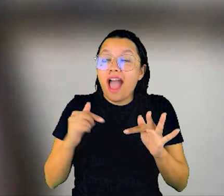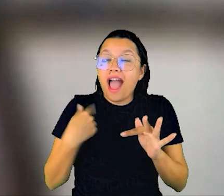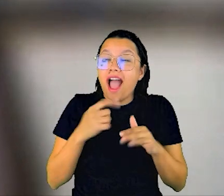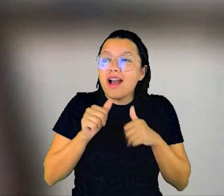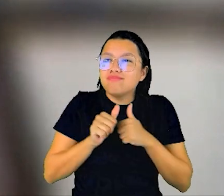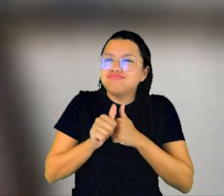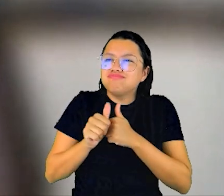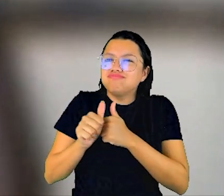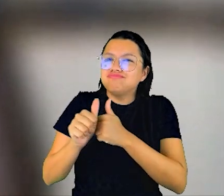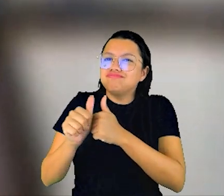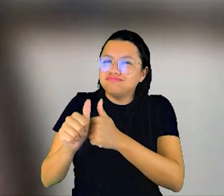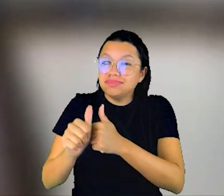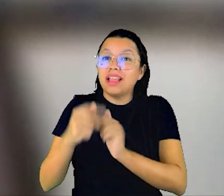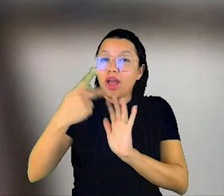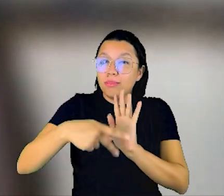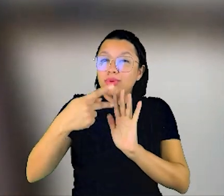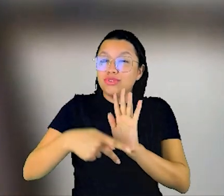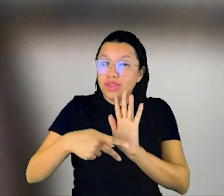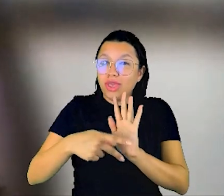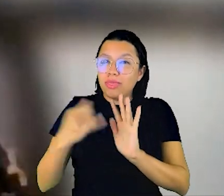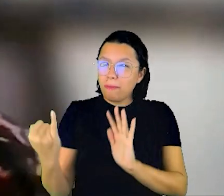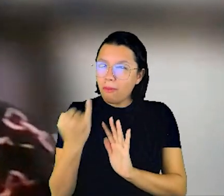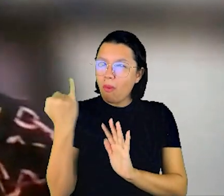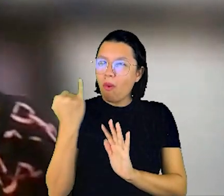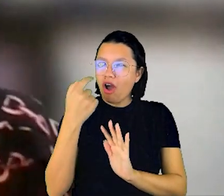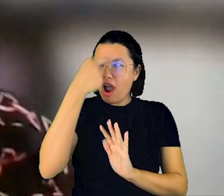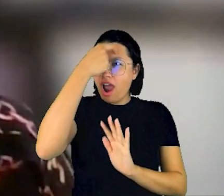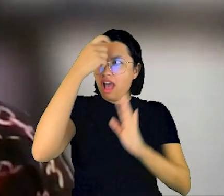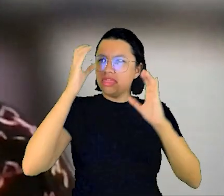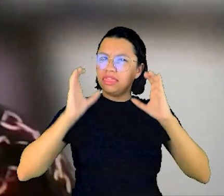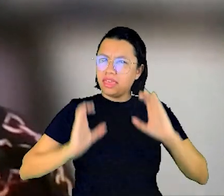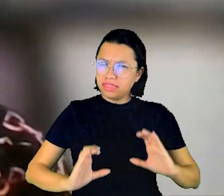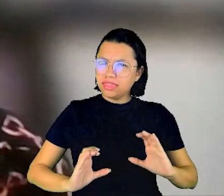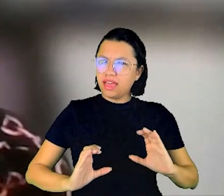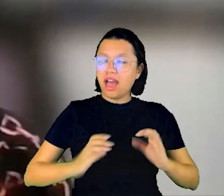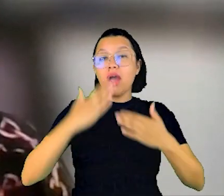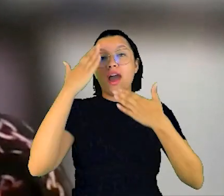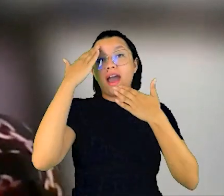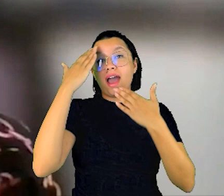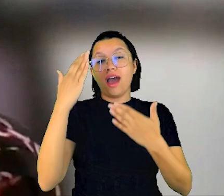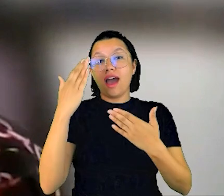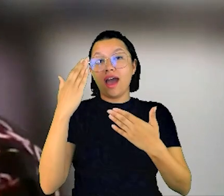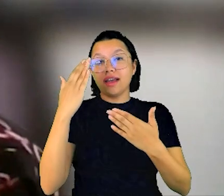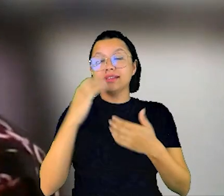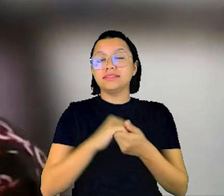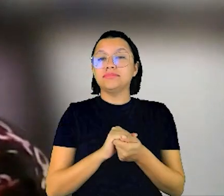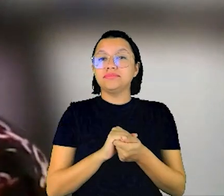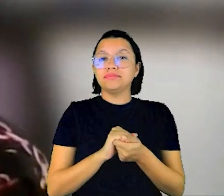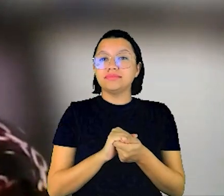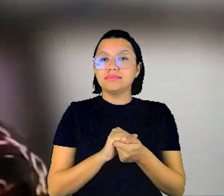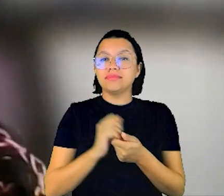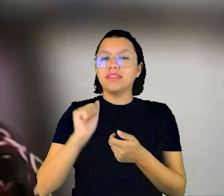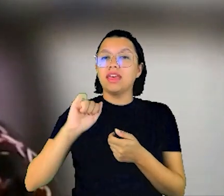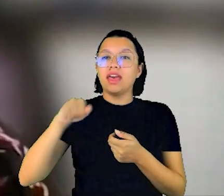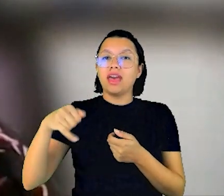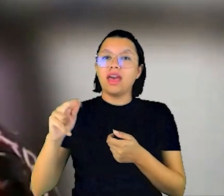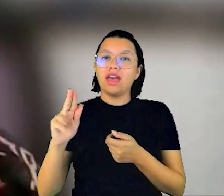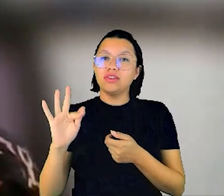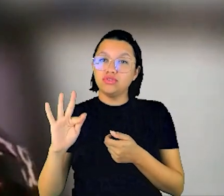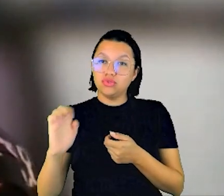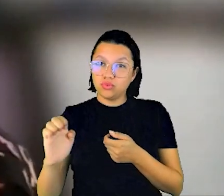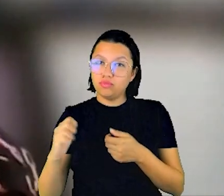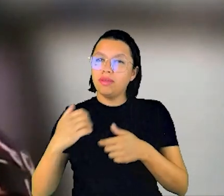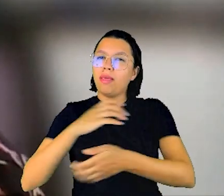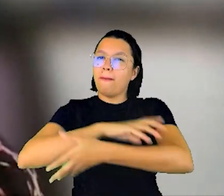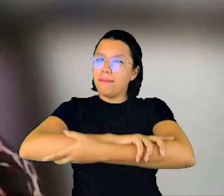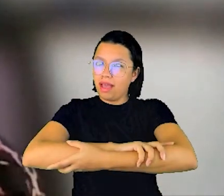por projetos tão importantes e tão cidadãos, não é? Então, agradeço mais uma vez à Juf pela parceria,